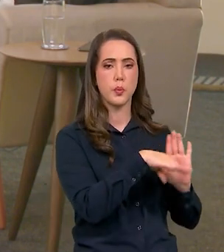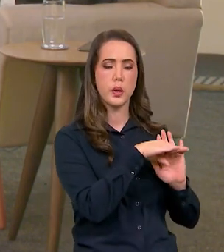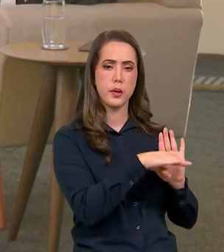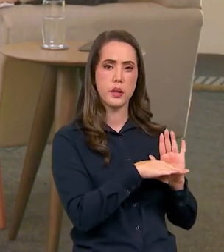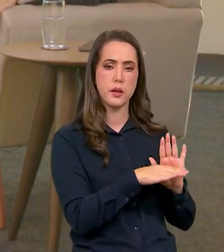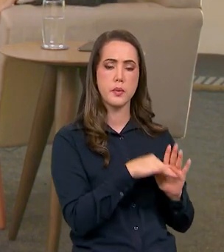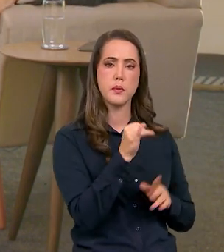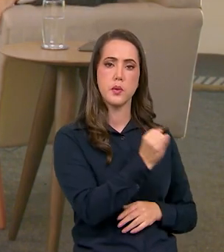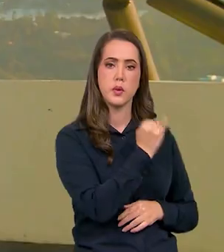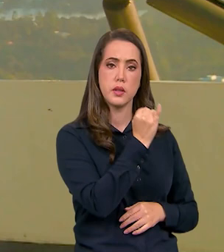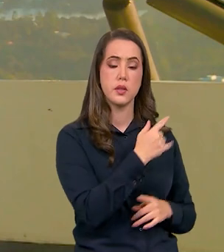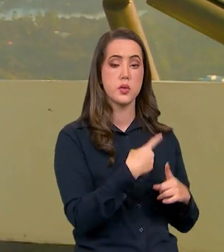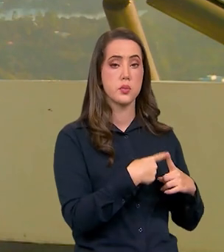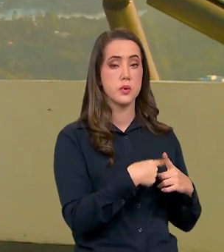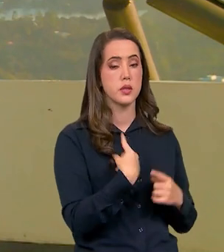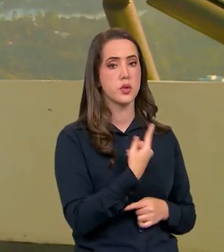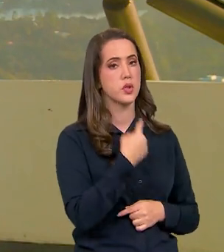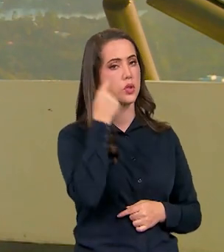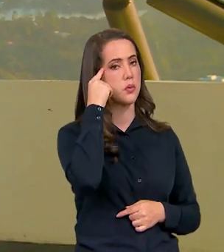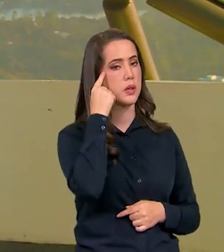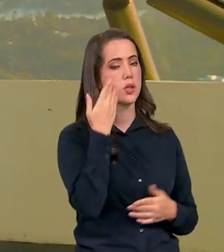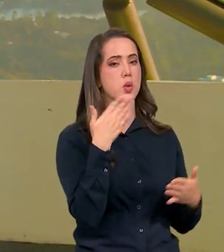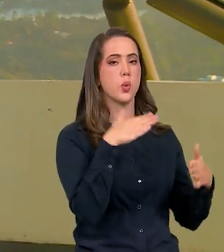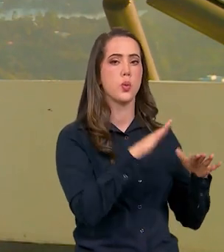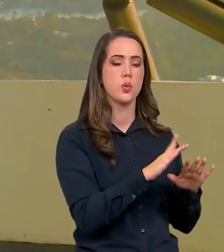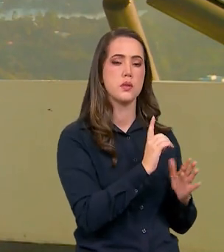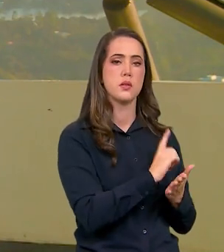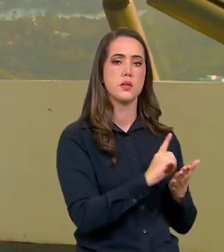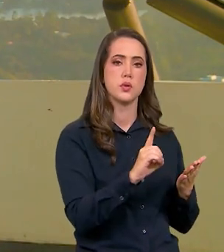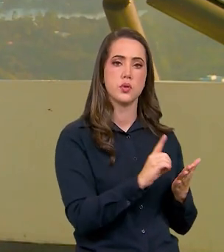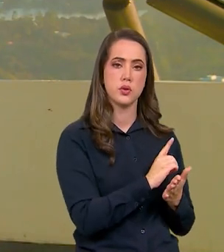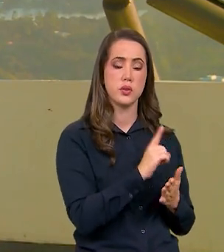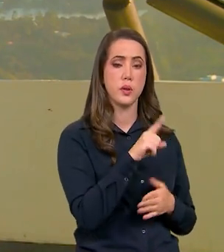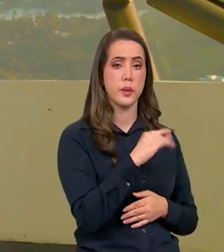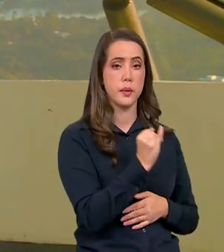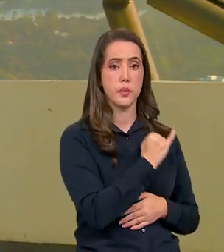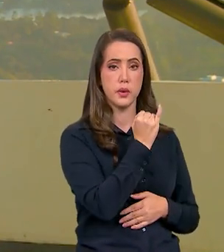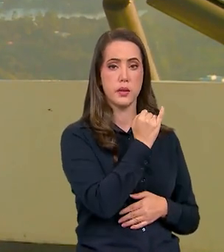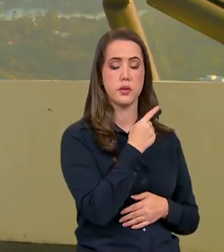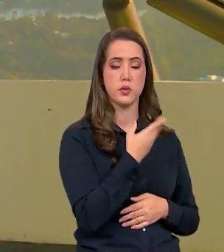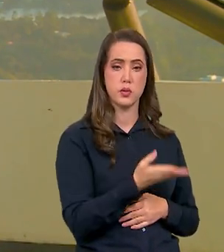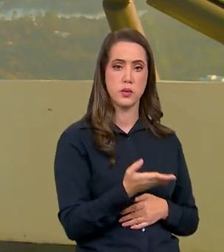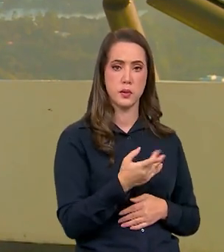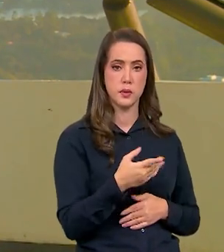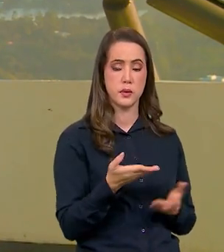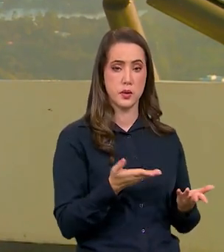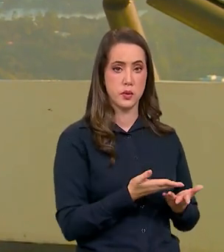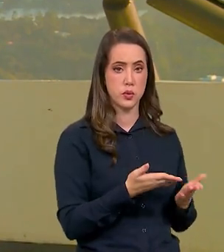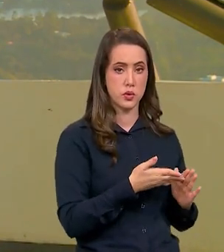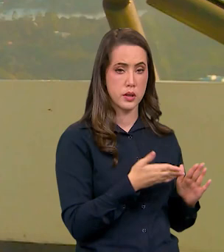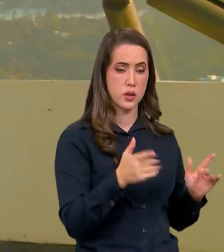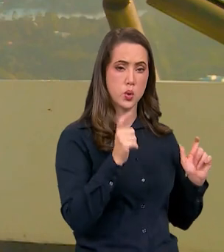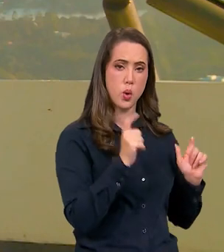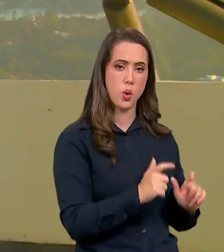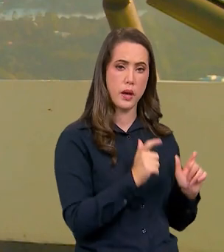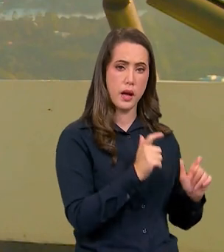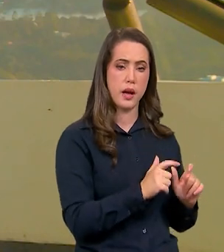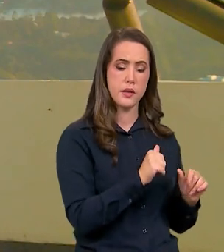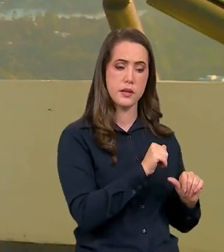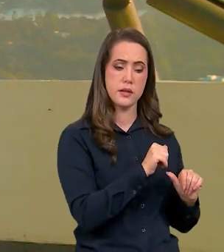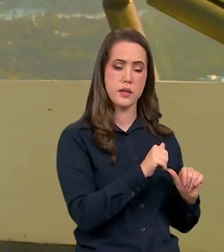além do ponto da inclusão digital que é um ponto importante onde nesses centros de